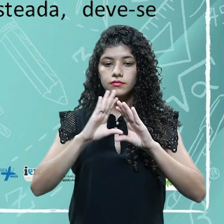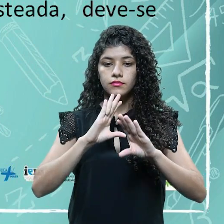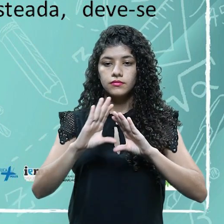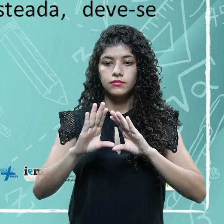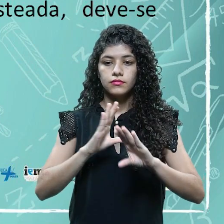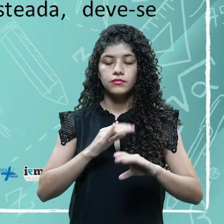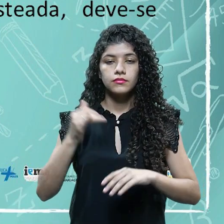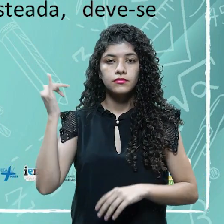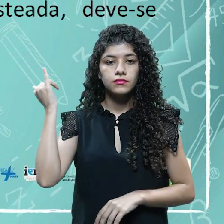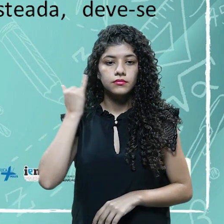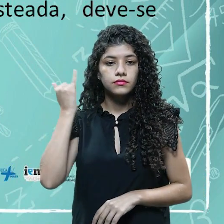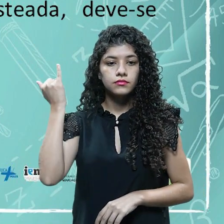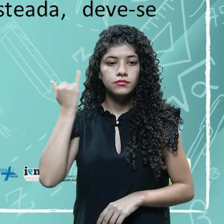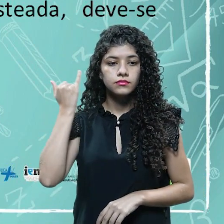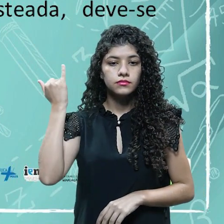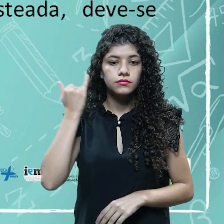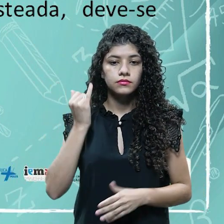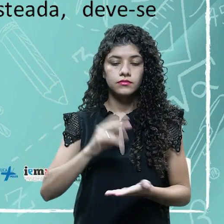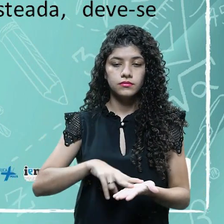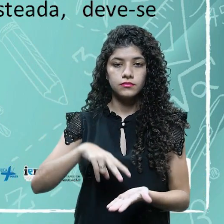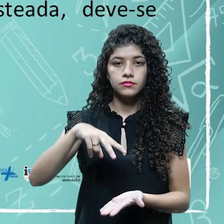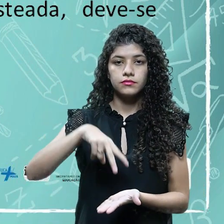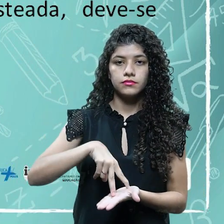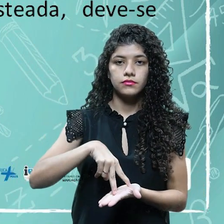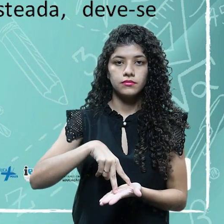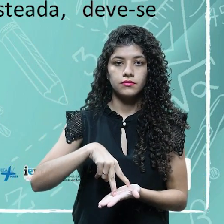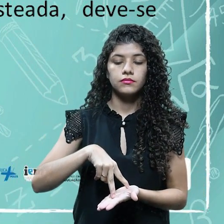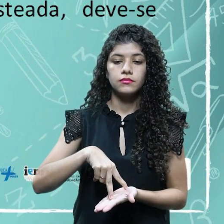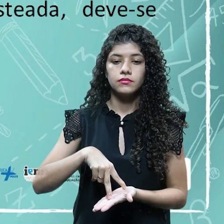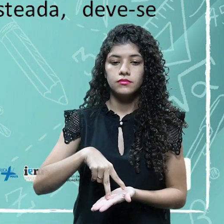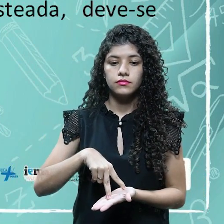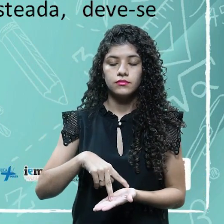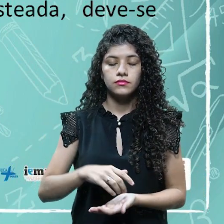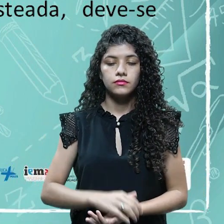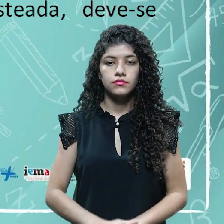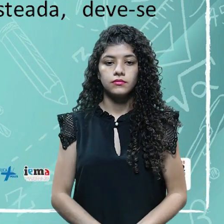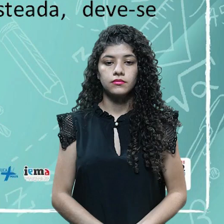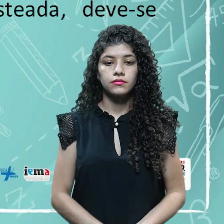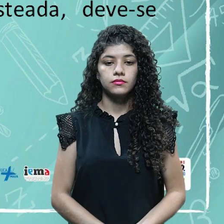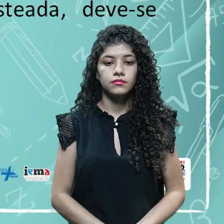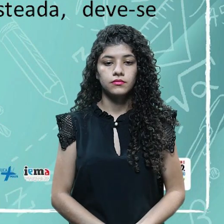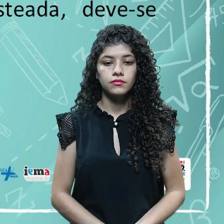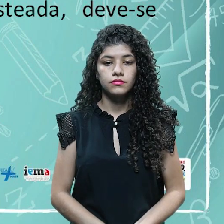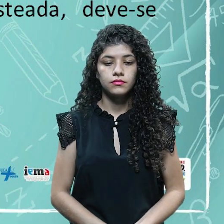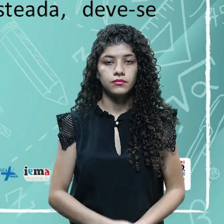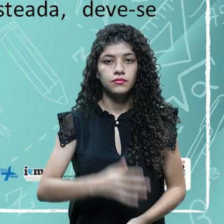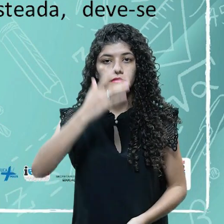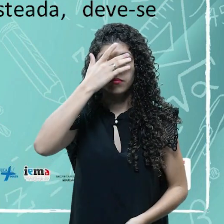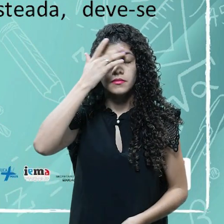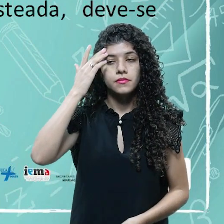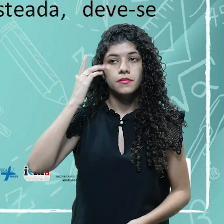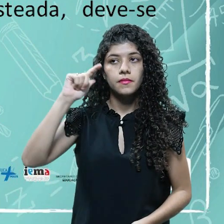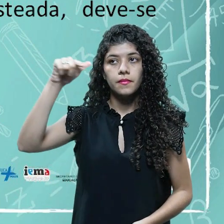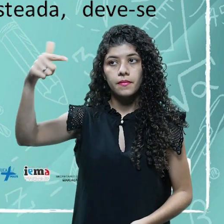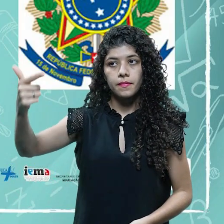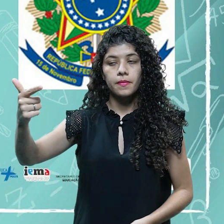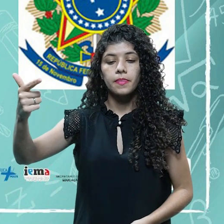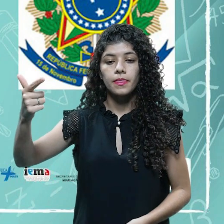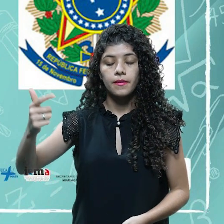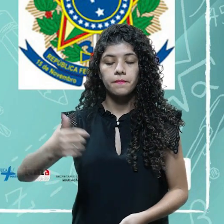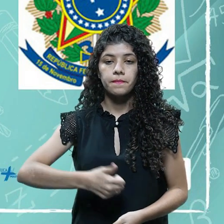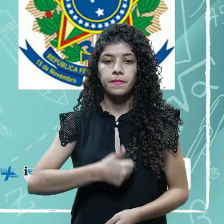né, por questão de cortesia, né. O hino estrangeiro, ele é executado primeiro, seguido pelo hino nacional, se houver.